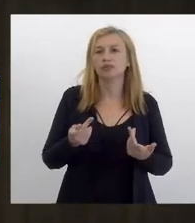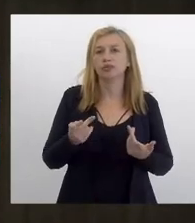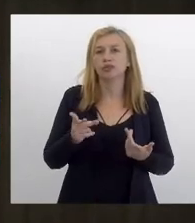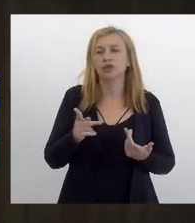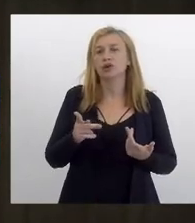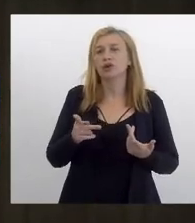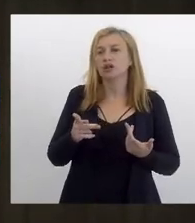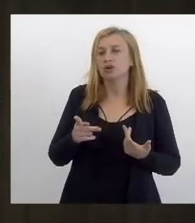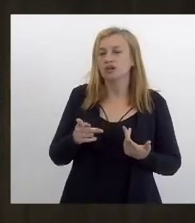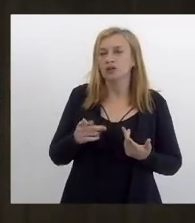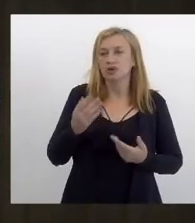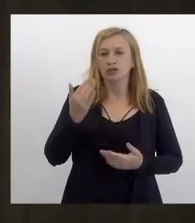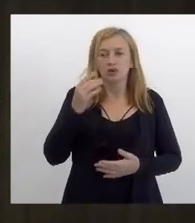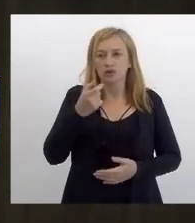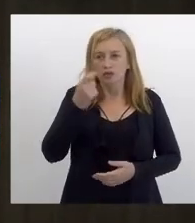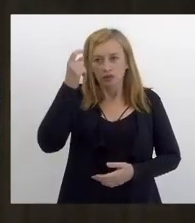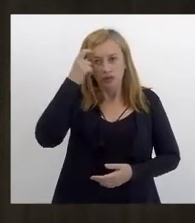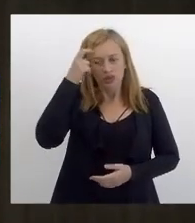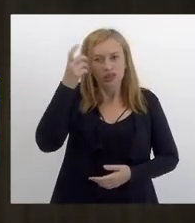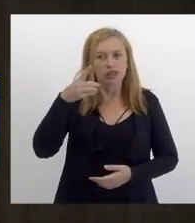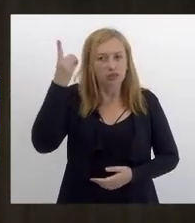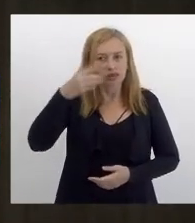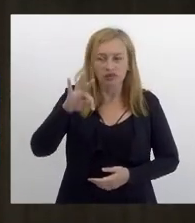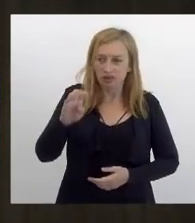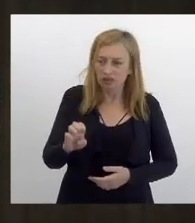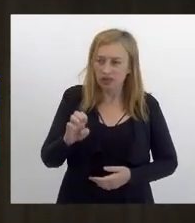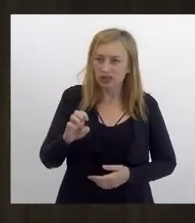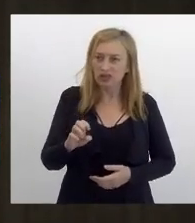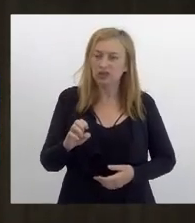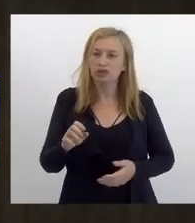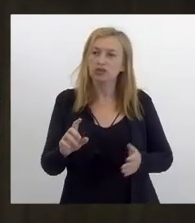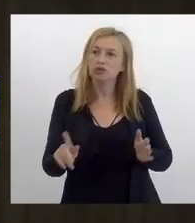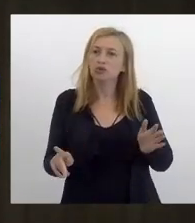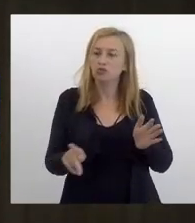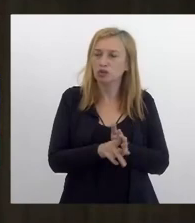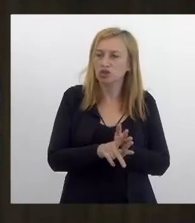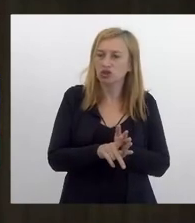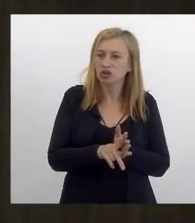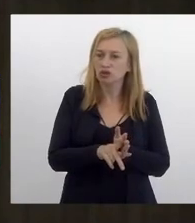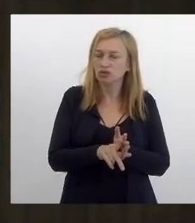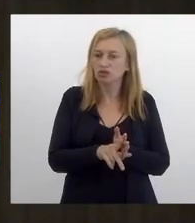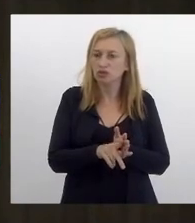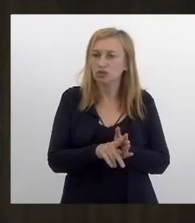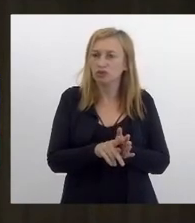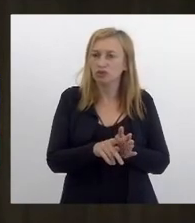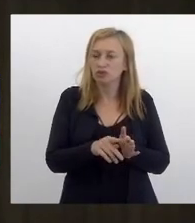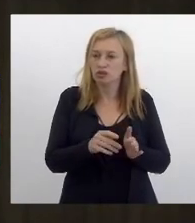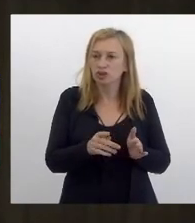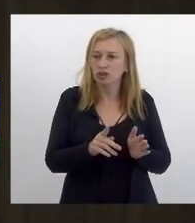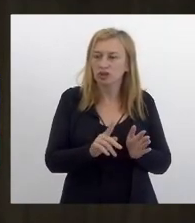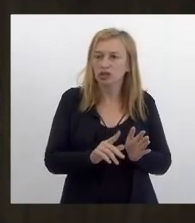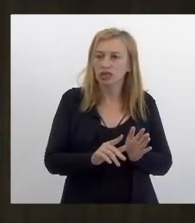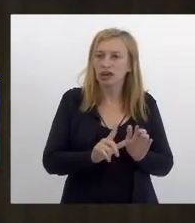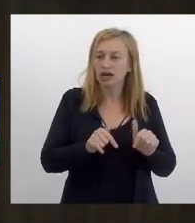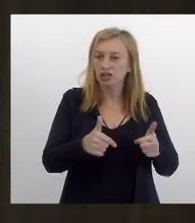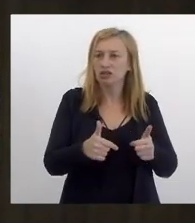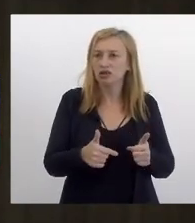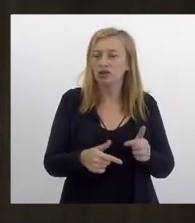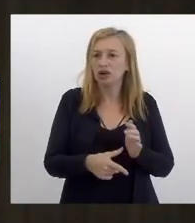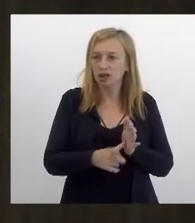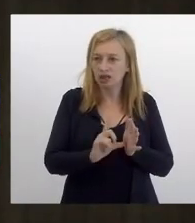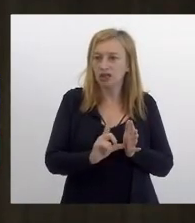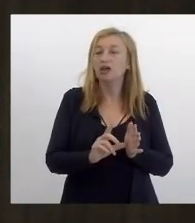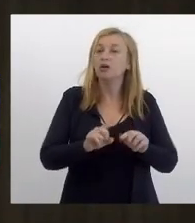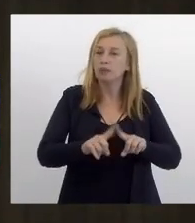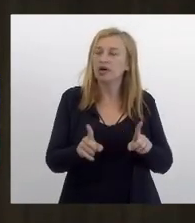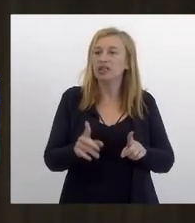e dizer que em que pese o projeto ter sido protocolado anteriormente a deputada Franciane merece os méritos de ter